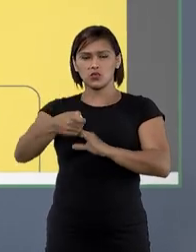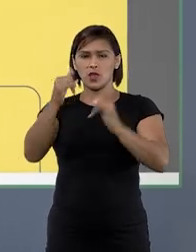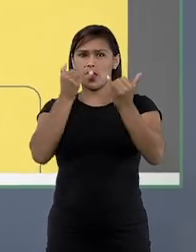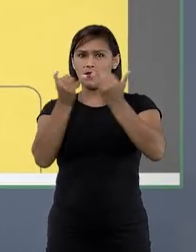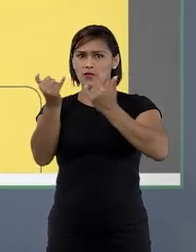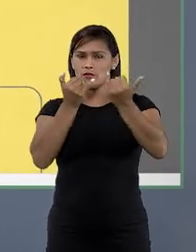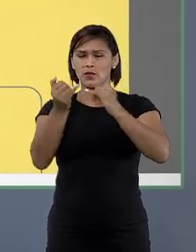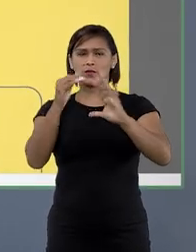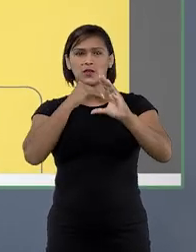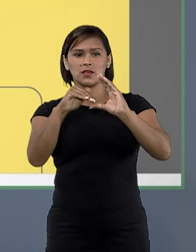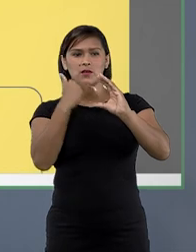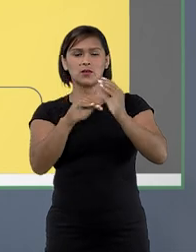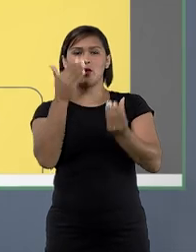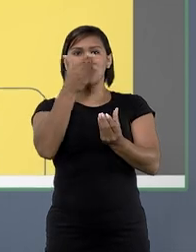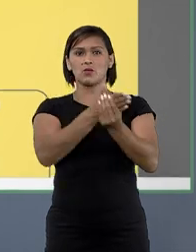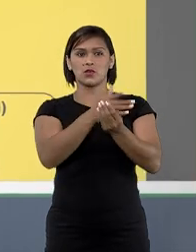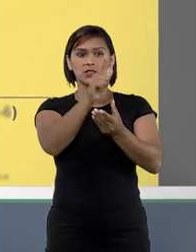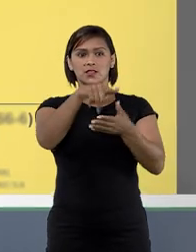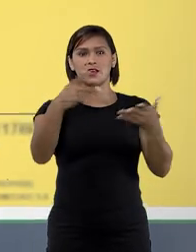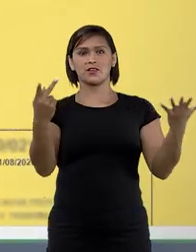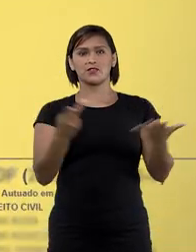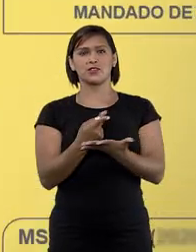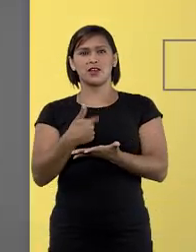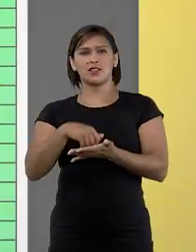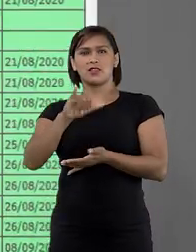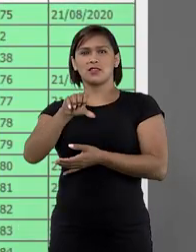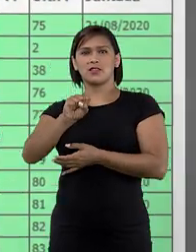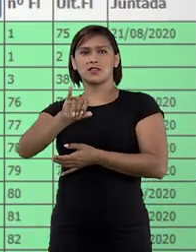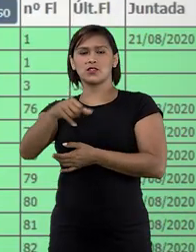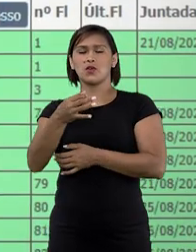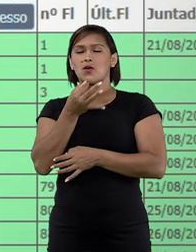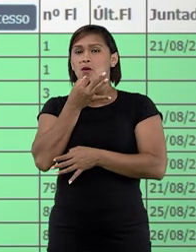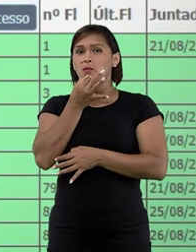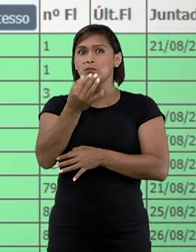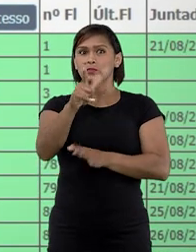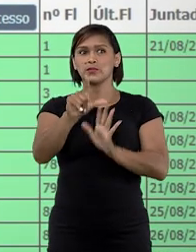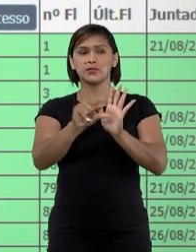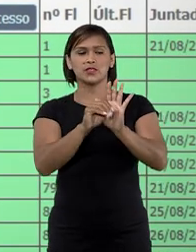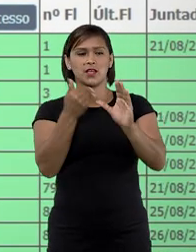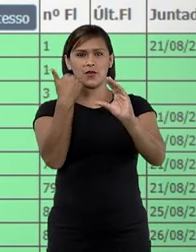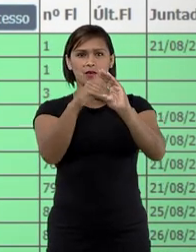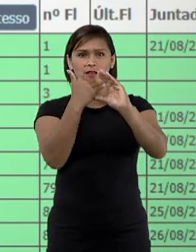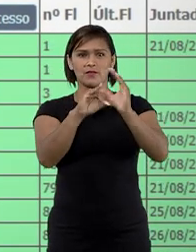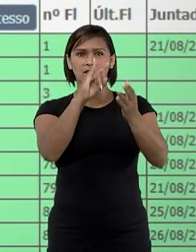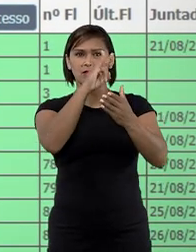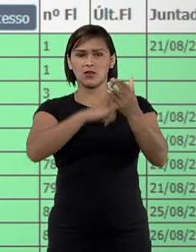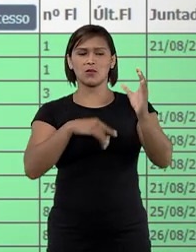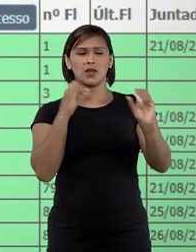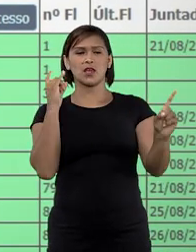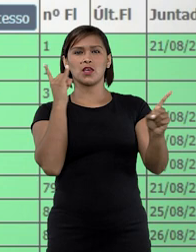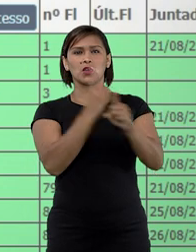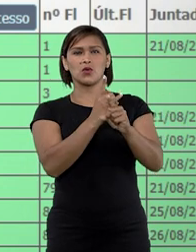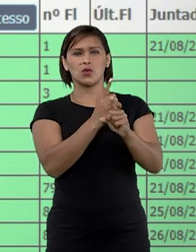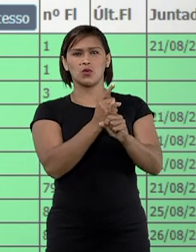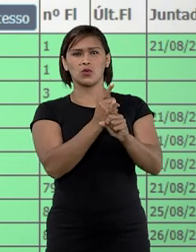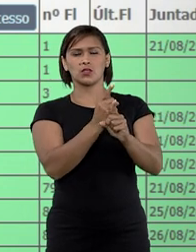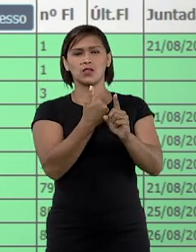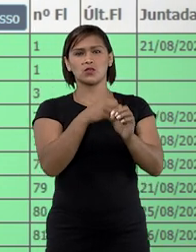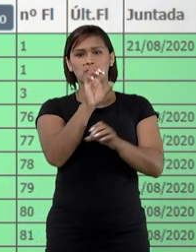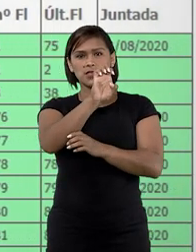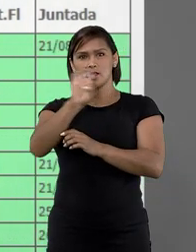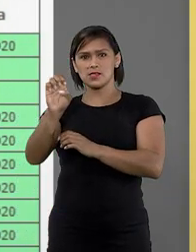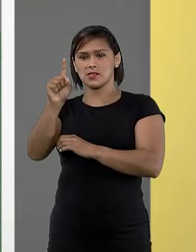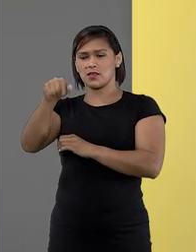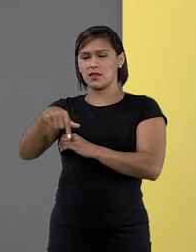encaminhar informações a um processo em trâmite no STJ, é só clicar na opção Enviar documentos, localizada no canto